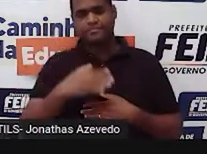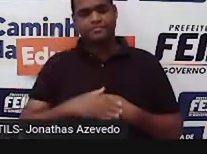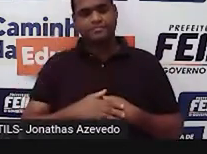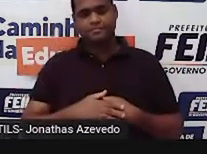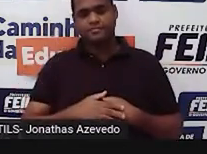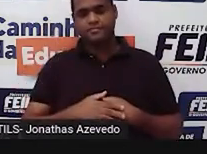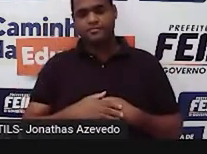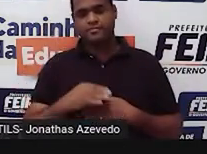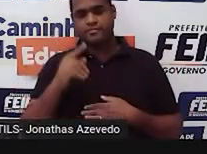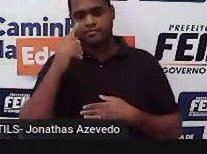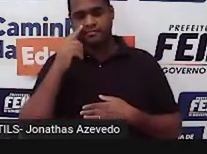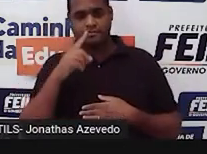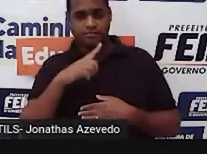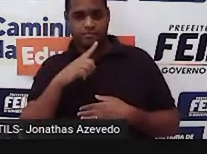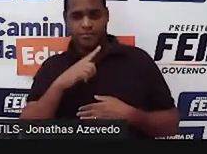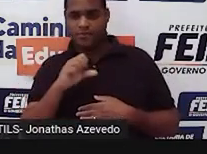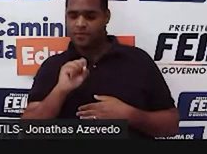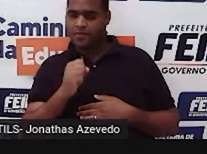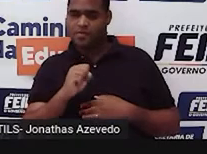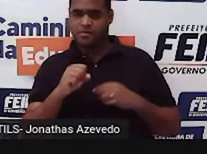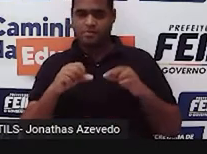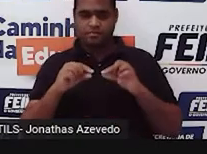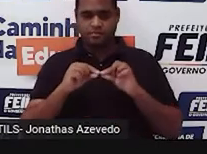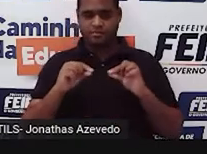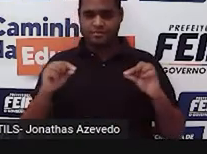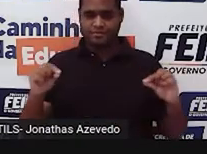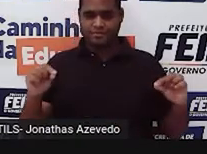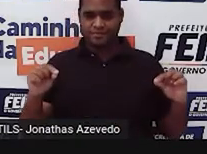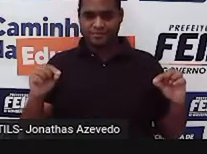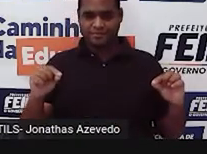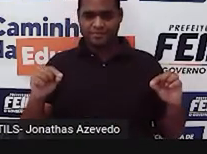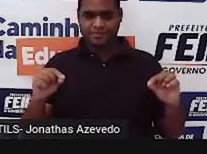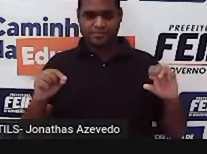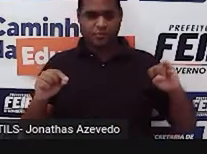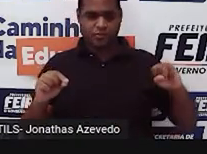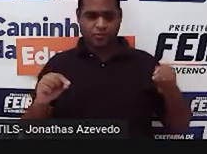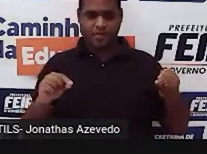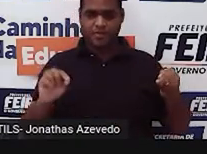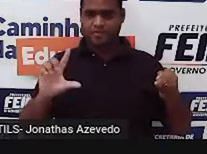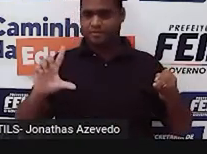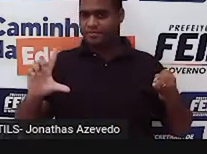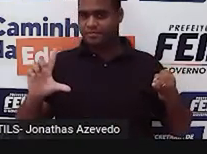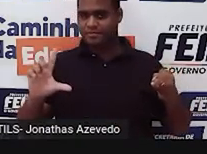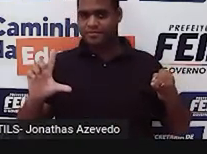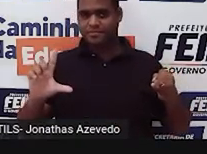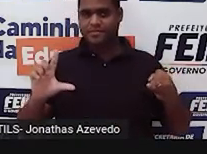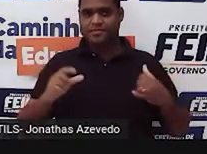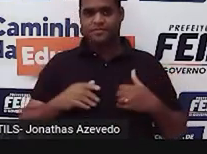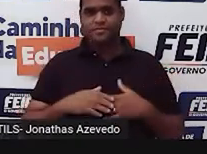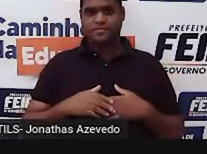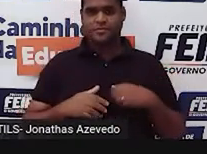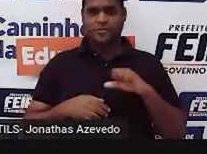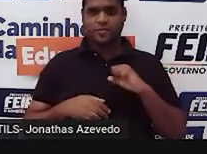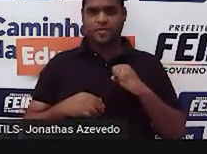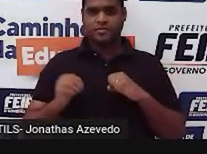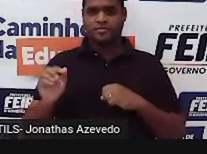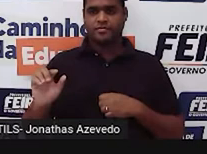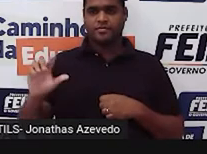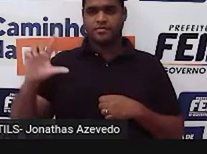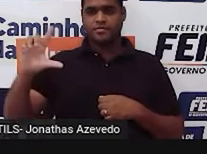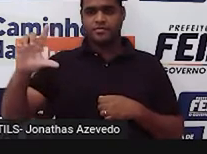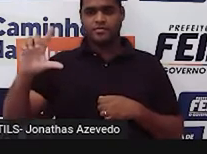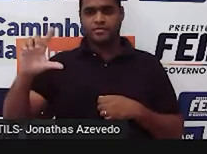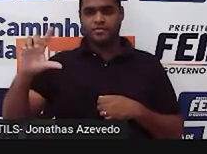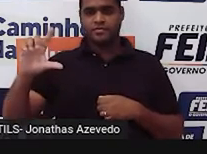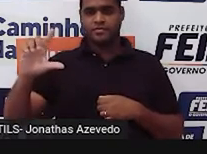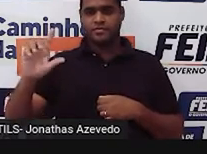gente vê ali um lado que mede 8, vai do vértice J ao vértice L. E tem dois lados que medem